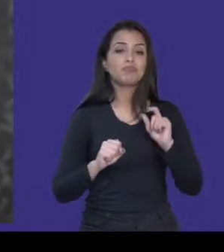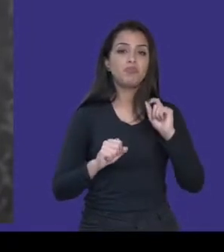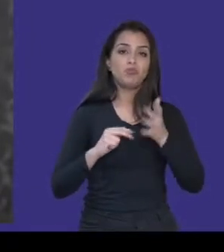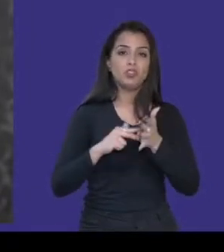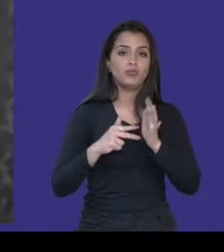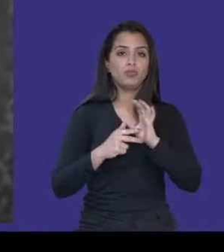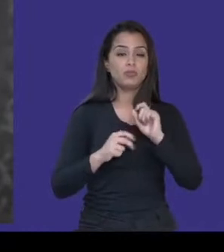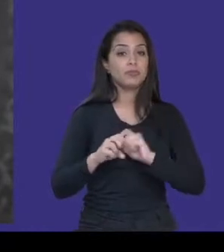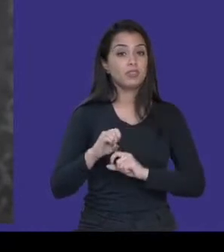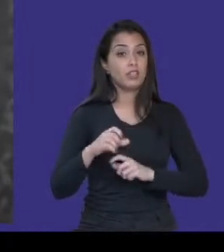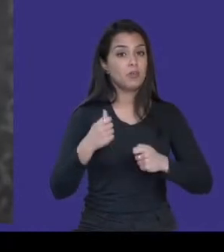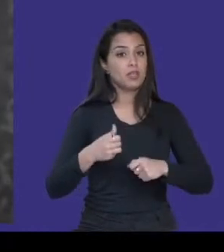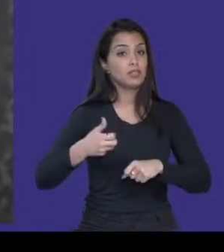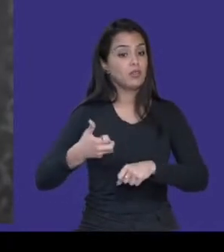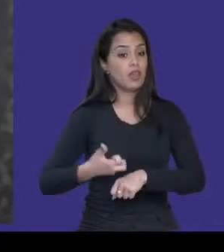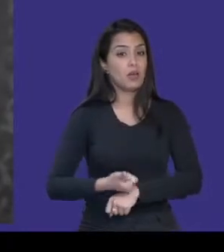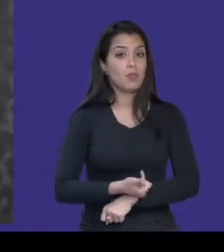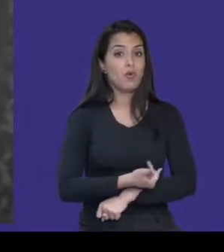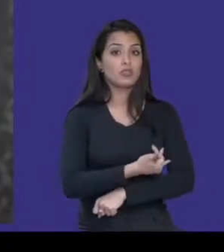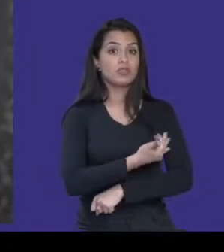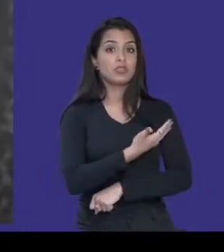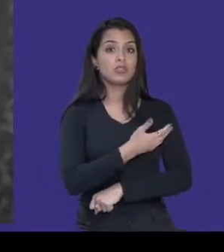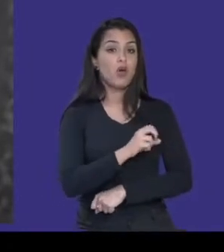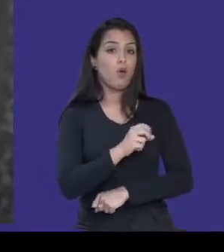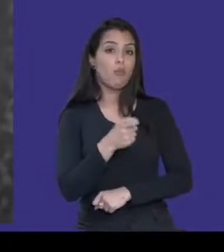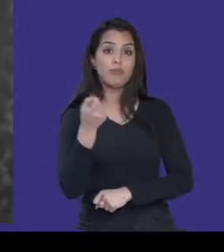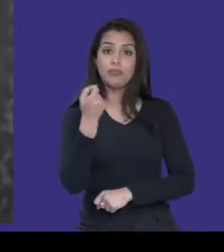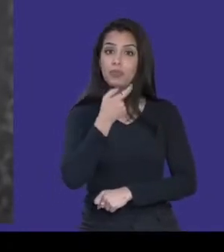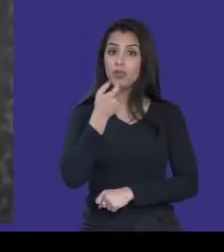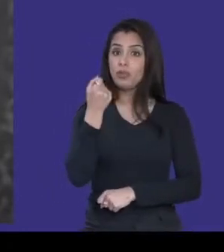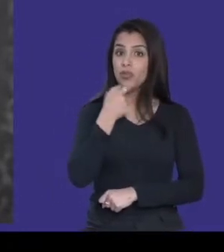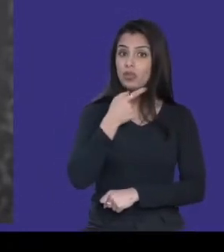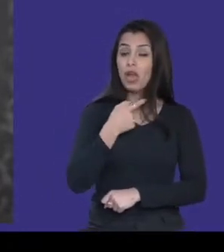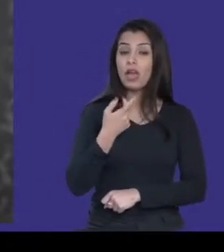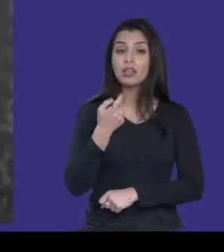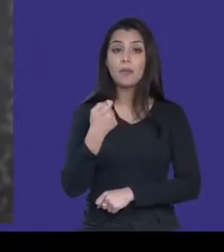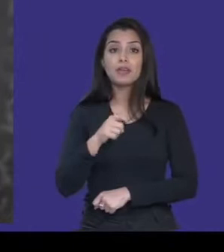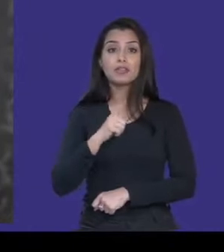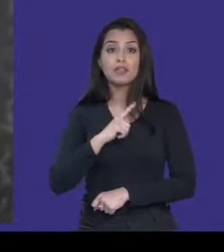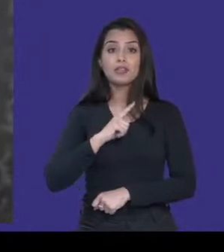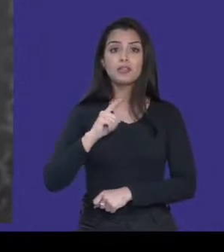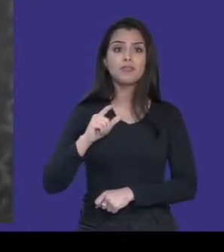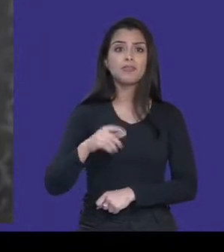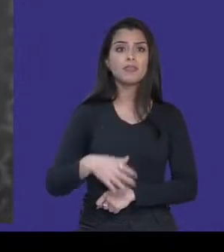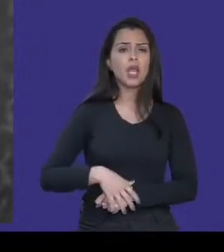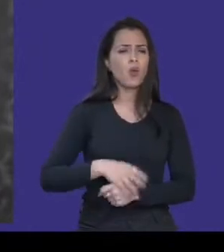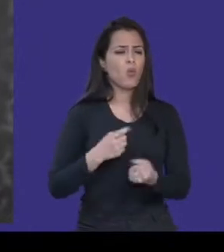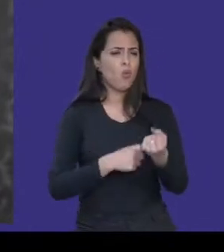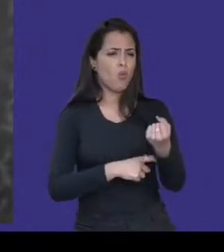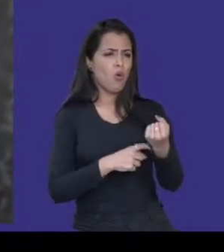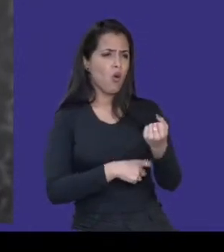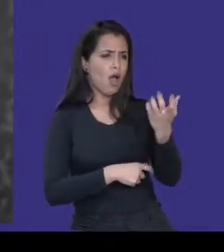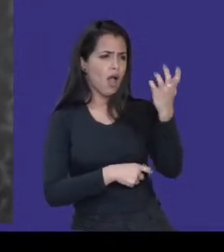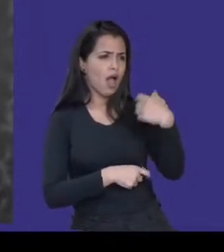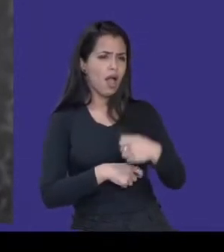emoção, e se aquilo tem uma certa ironia, então eu coloco entre parênteses, com raiva, com ênfase. Isso